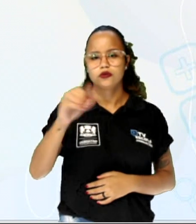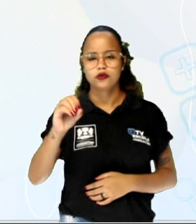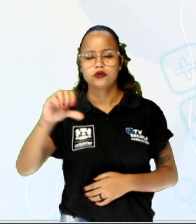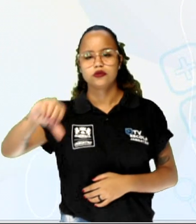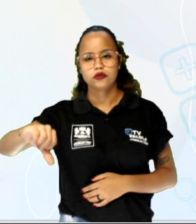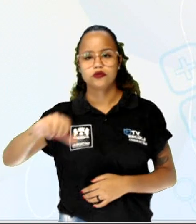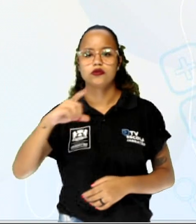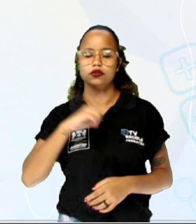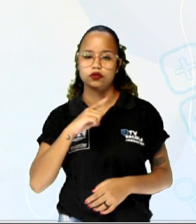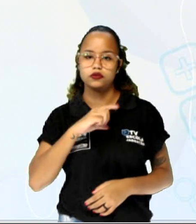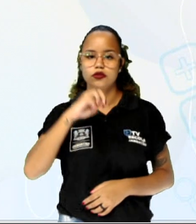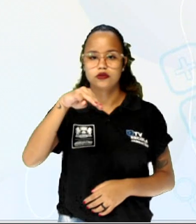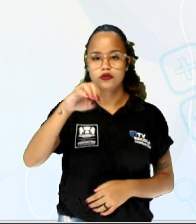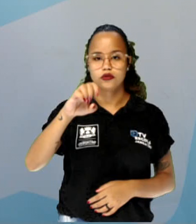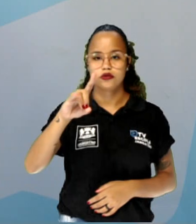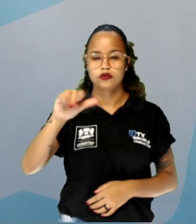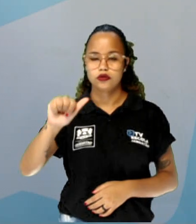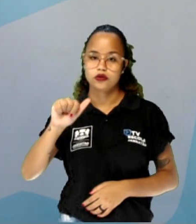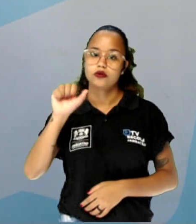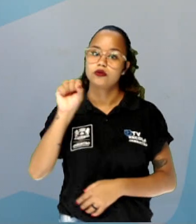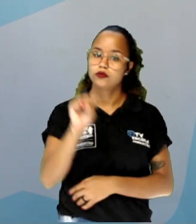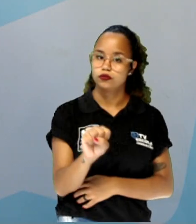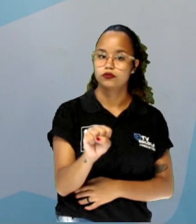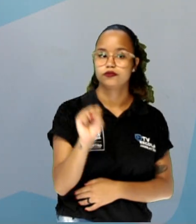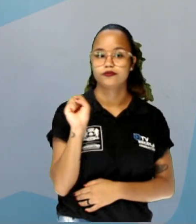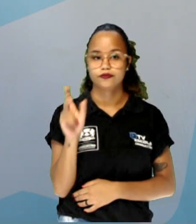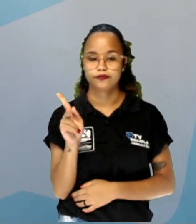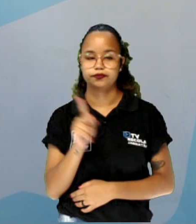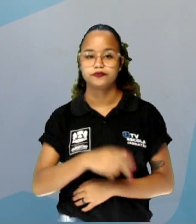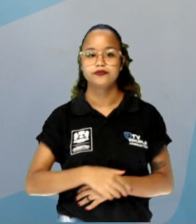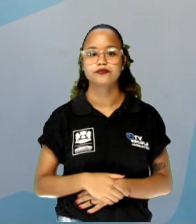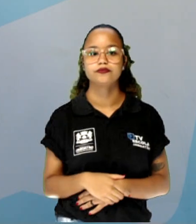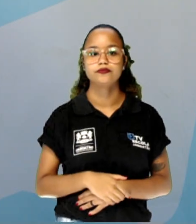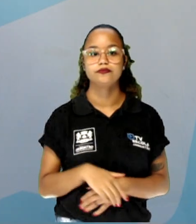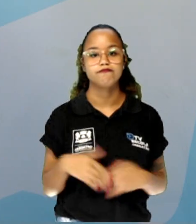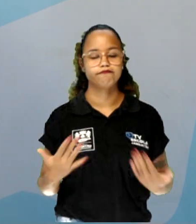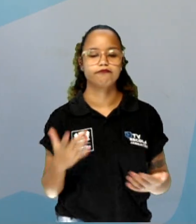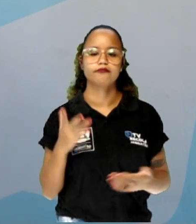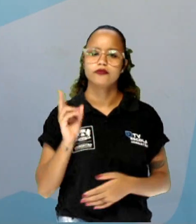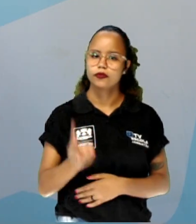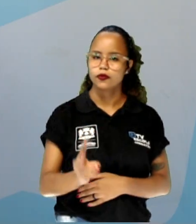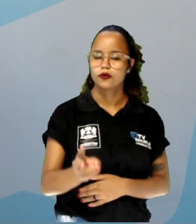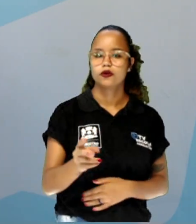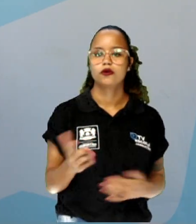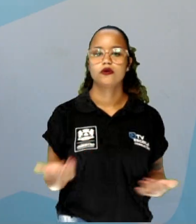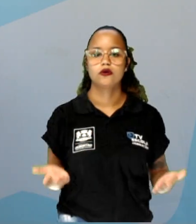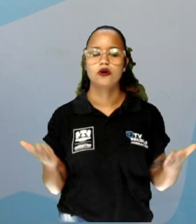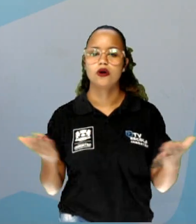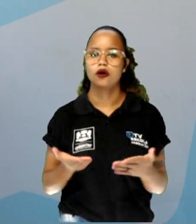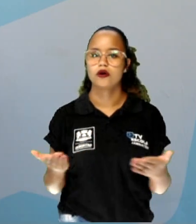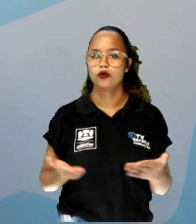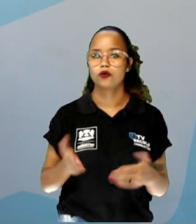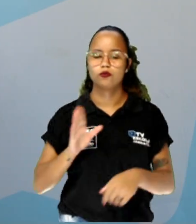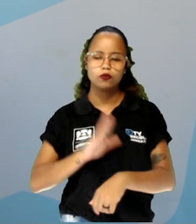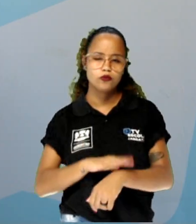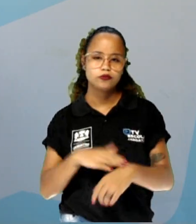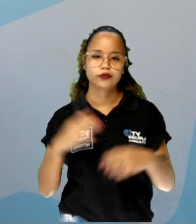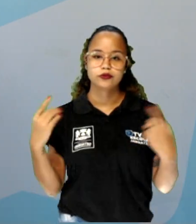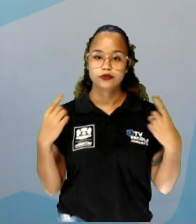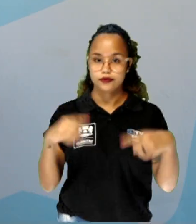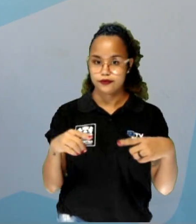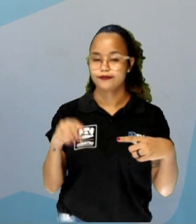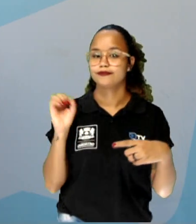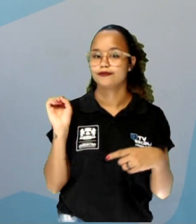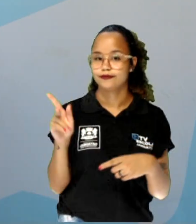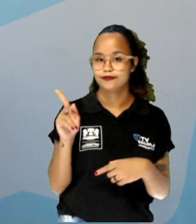a gente encontra a média aritmética 8, ok? Vamos continuar. E agora chegou a grande hora, a hora do desafio,